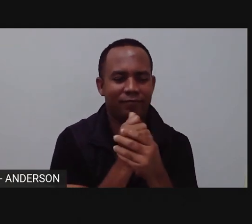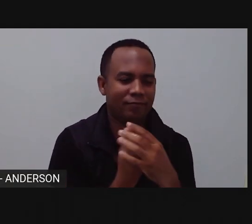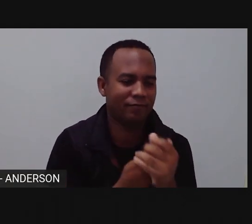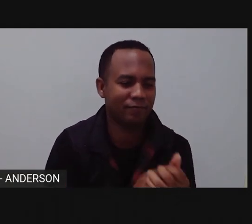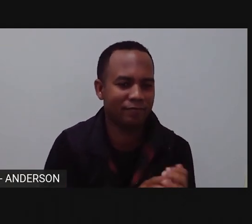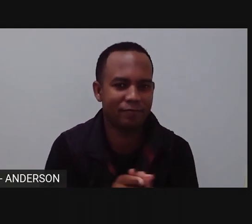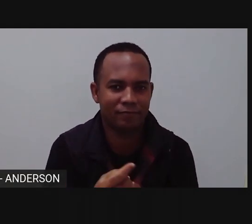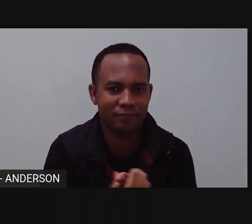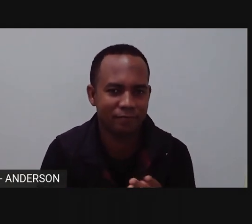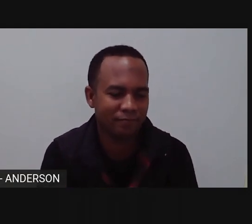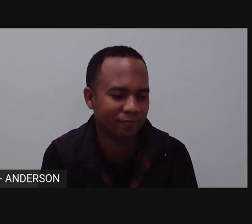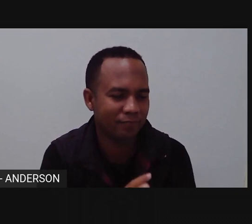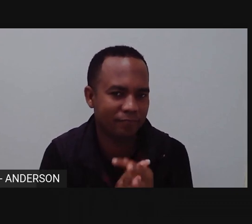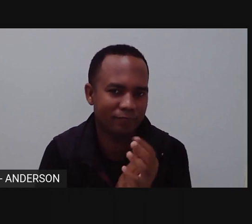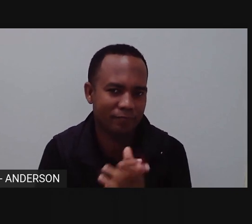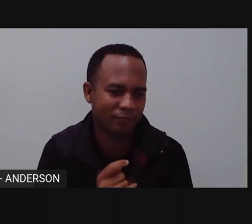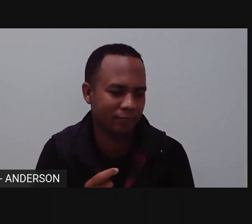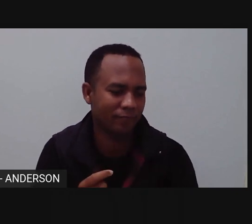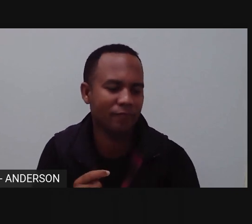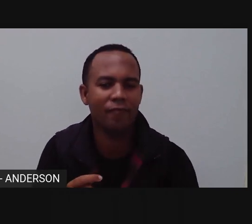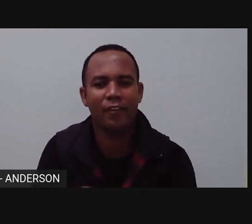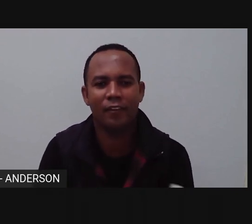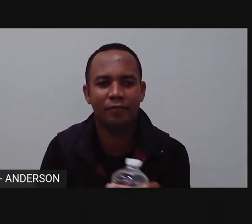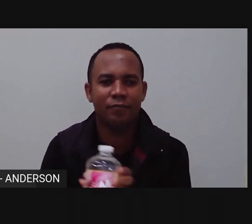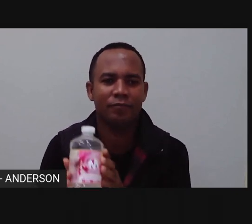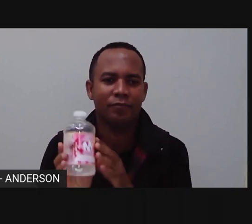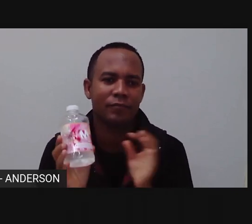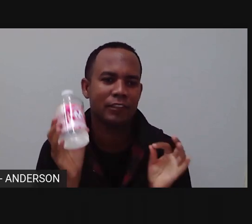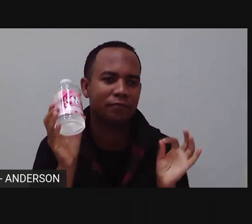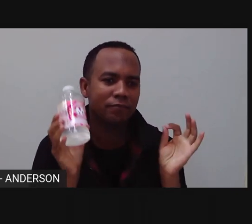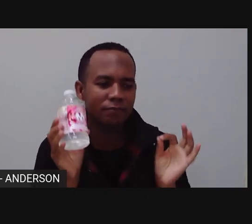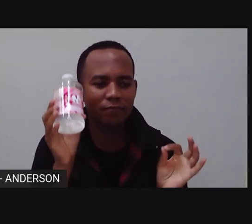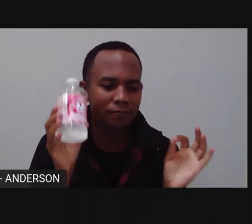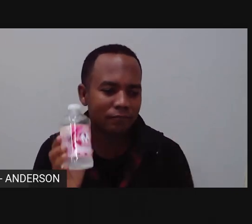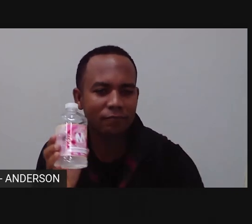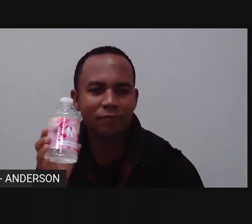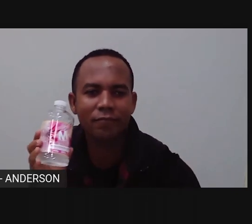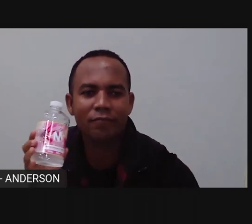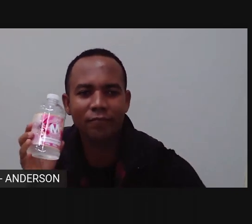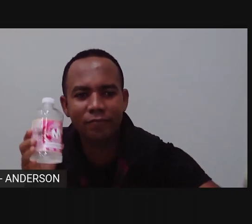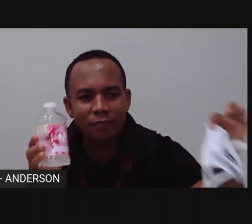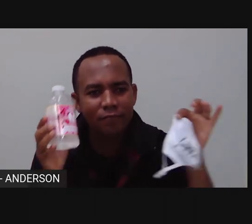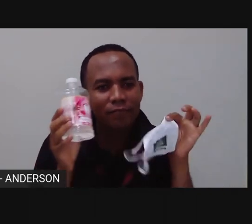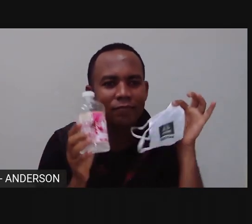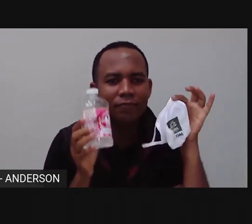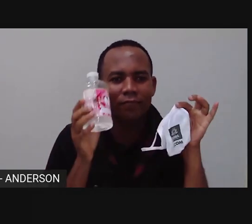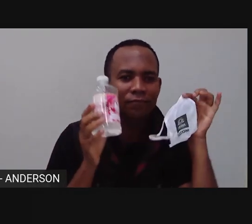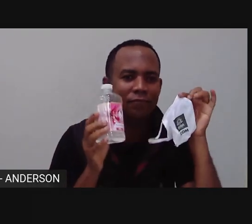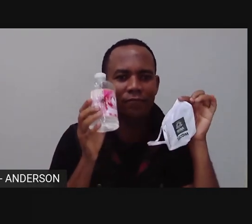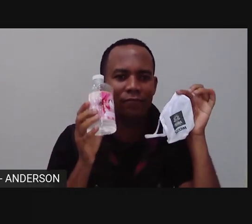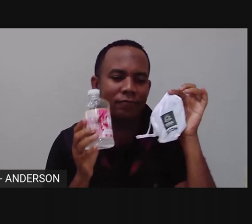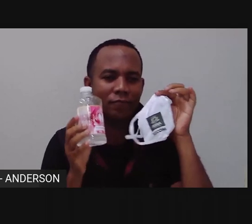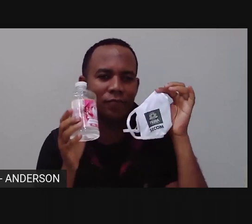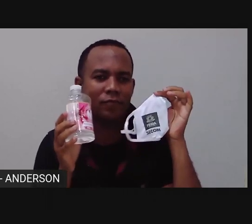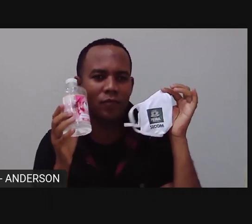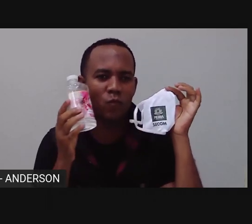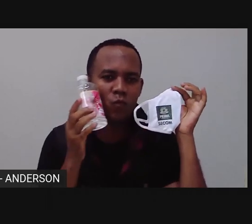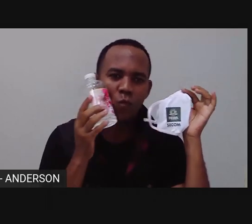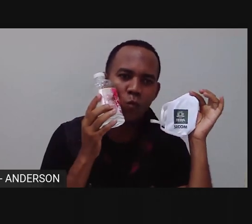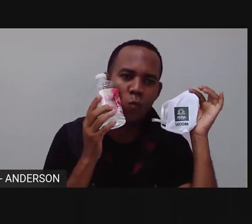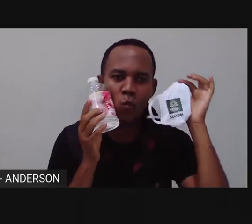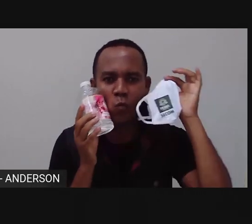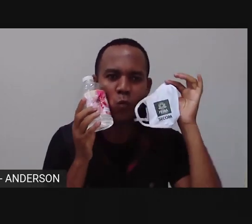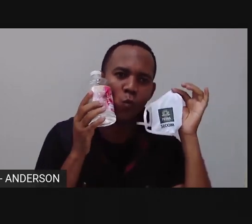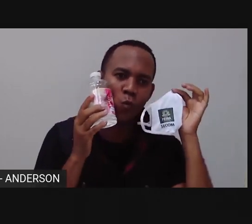Ó, tá virando o rótulo, pra cá, pra cá. Usem álcool em gel e usem máscara, tá? Cheiro da Pro e